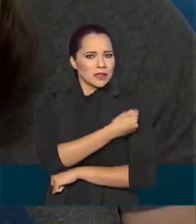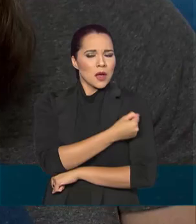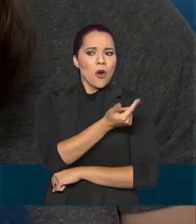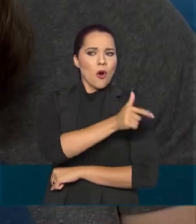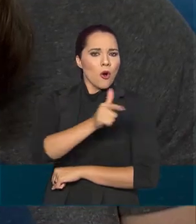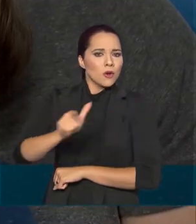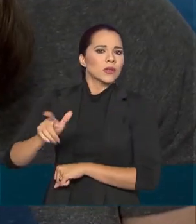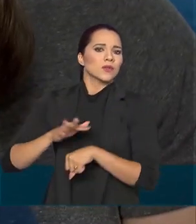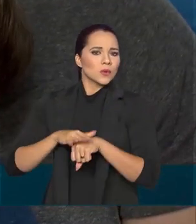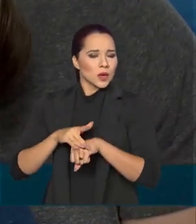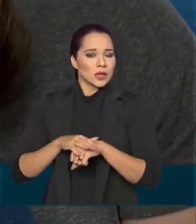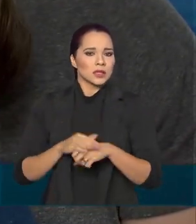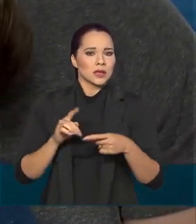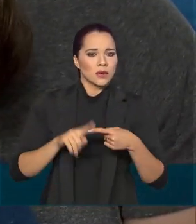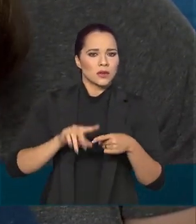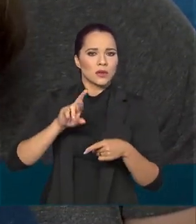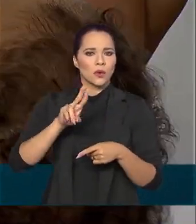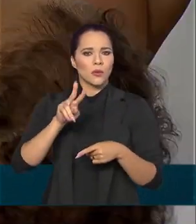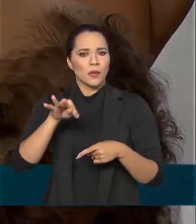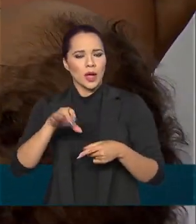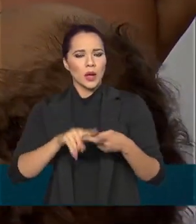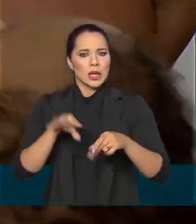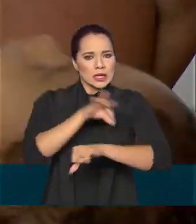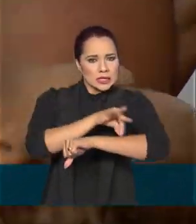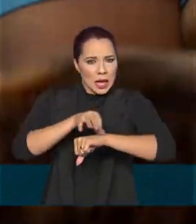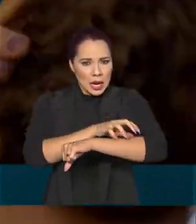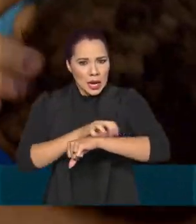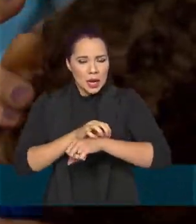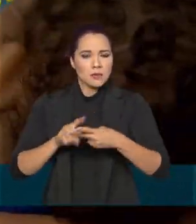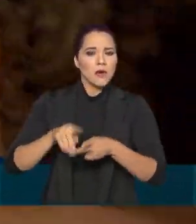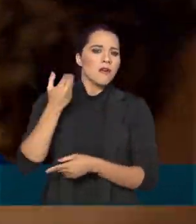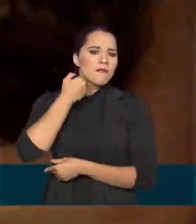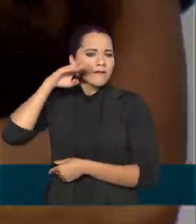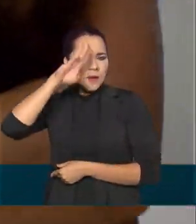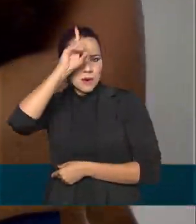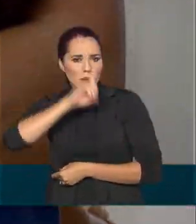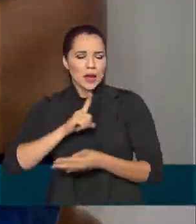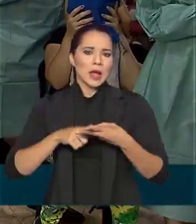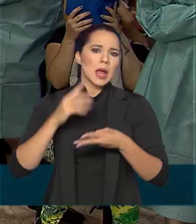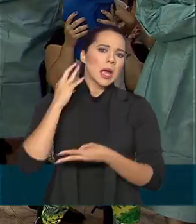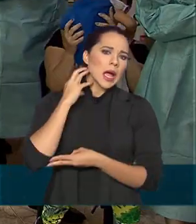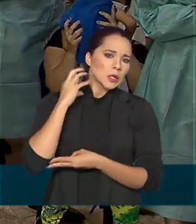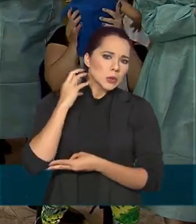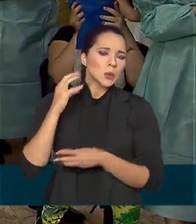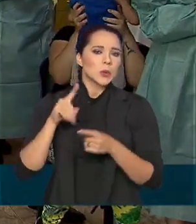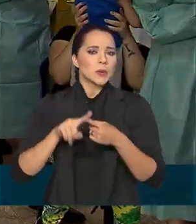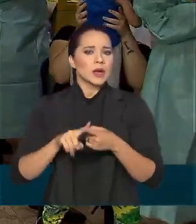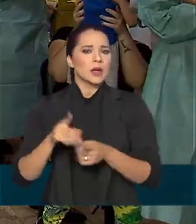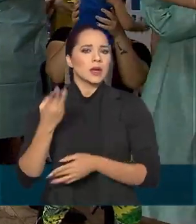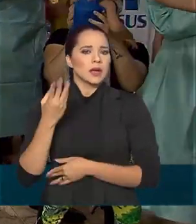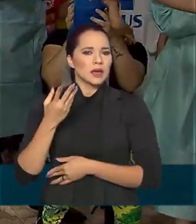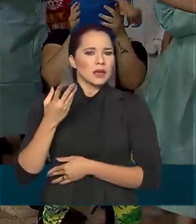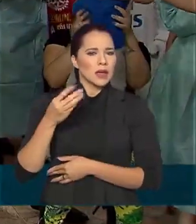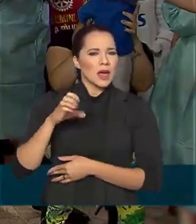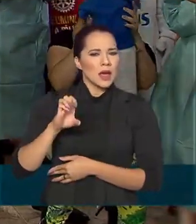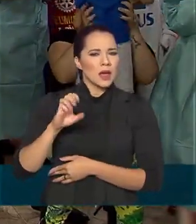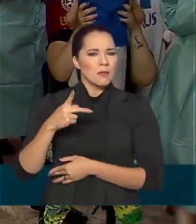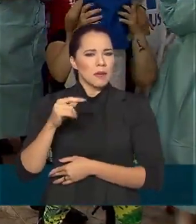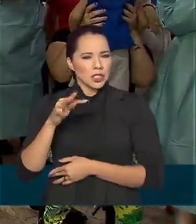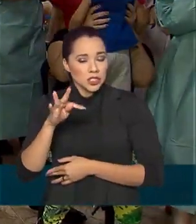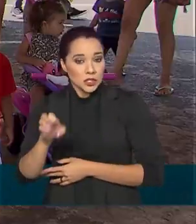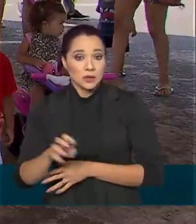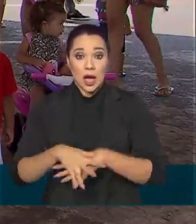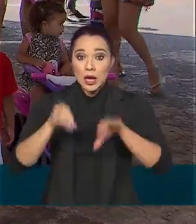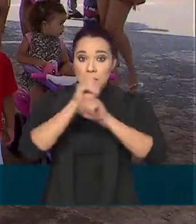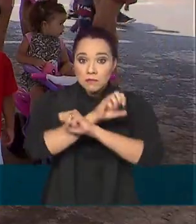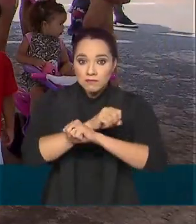outras doenças, como rubéola, sarampo, febre amarela, cachumba e hepatites. A campanha segue até o final deste